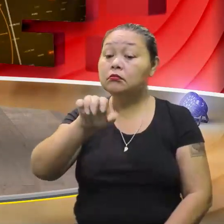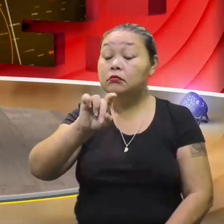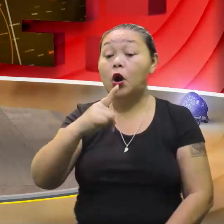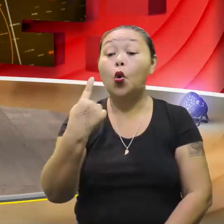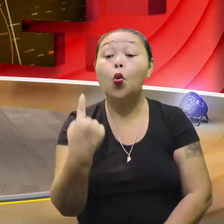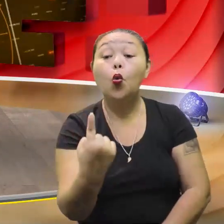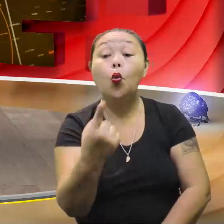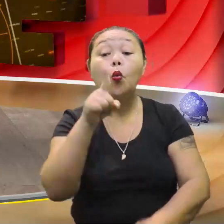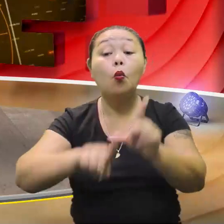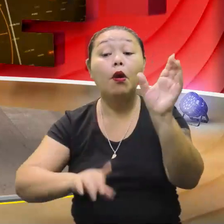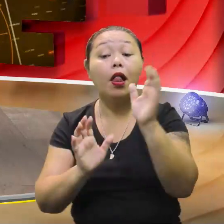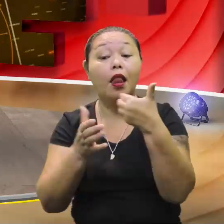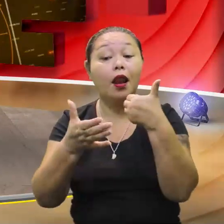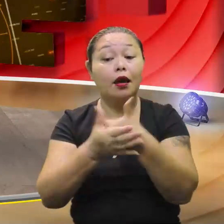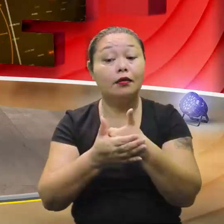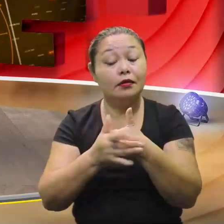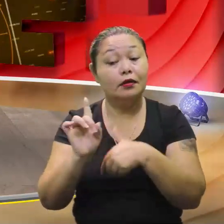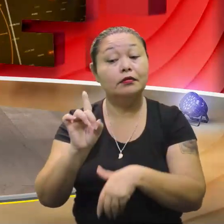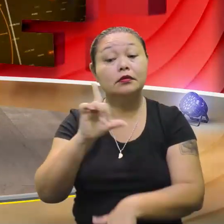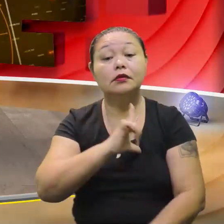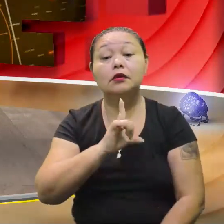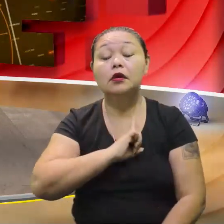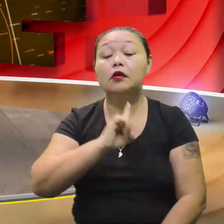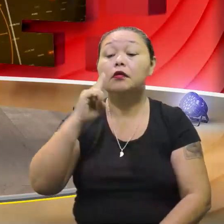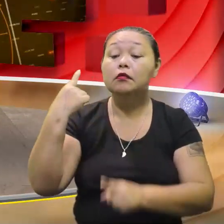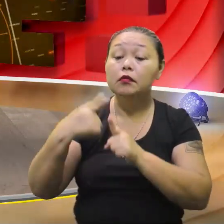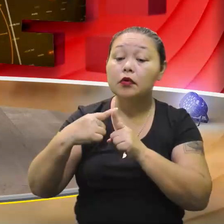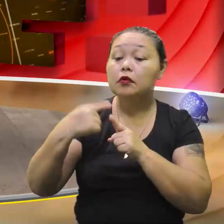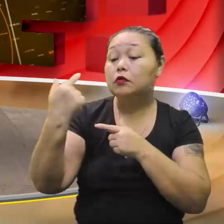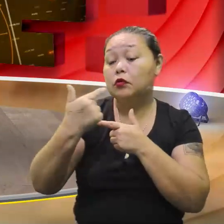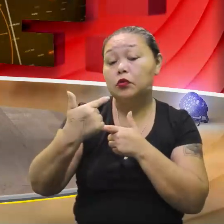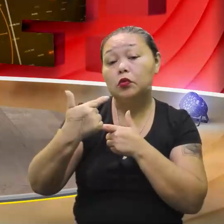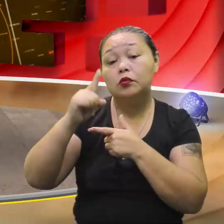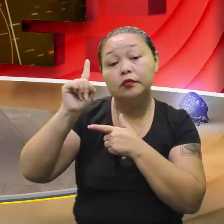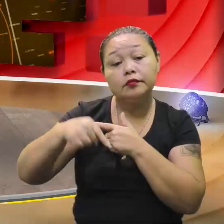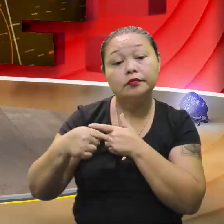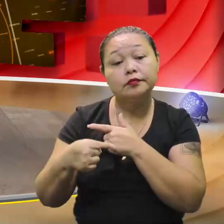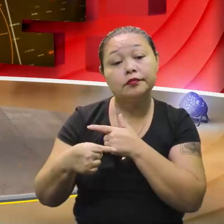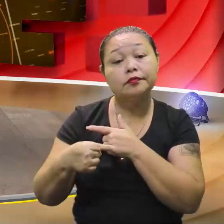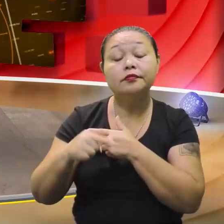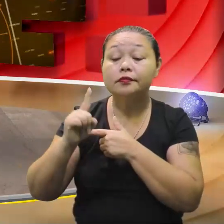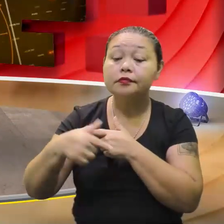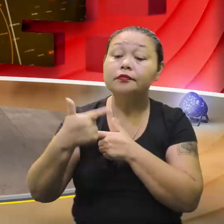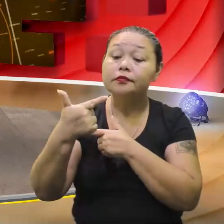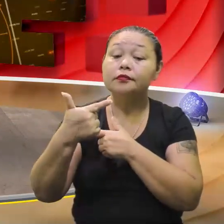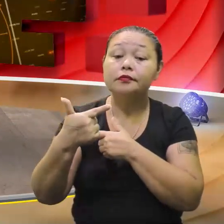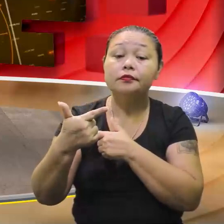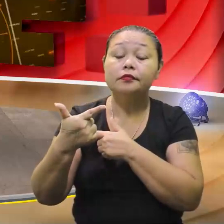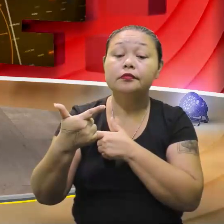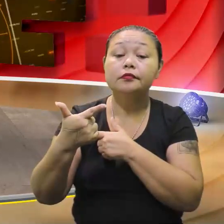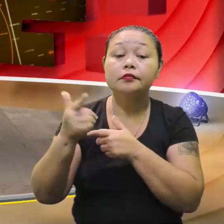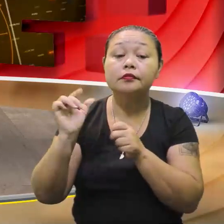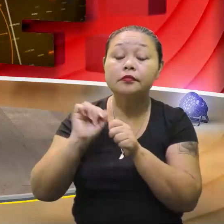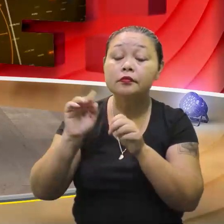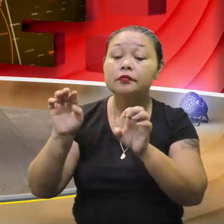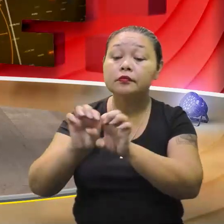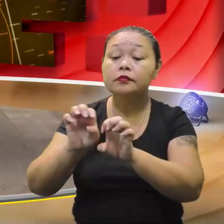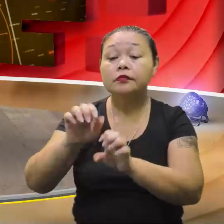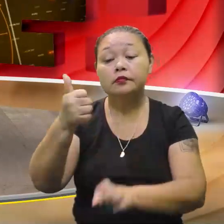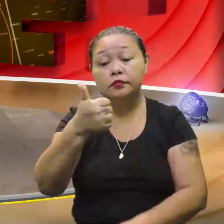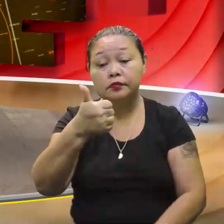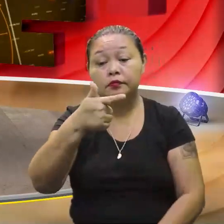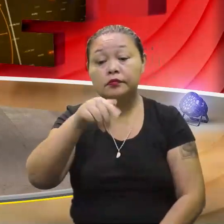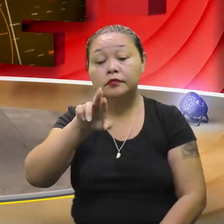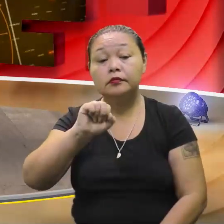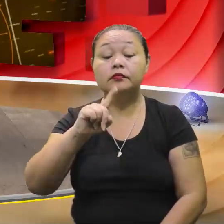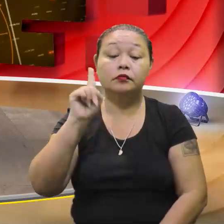uma incógnita. Se é do segundo grau, porque o expoente maior é o? Dois, né? Dois. Olha aí. Equação do primeiro grau.